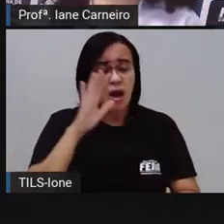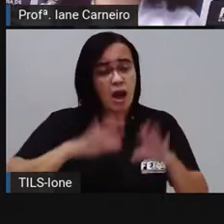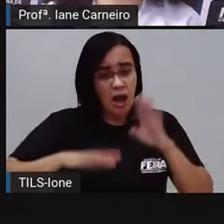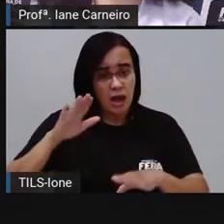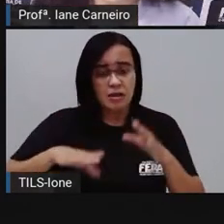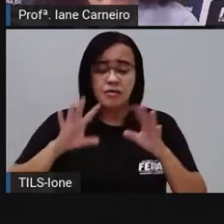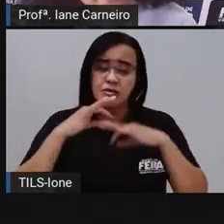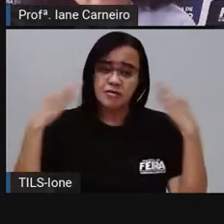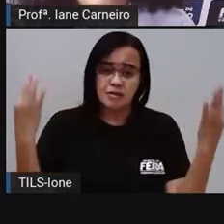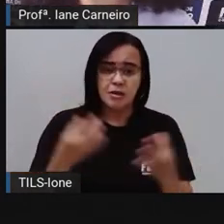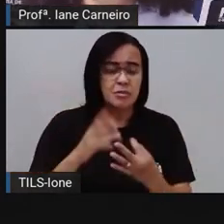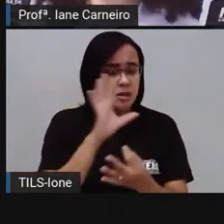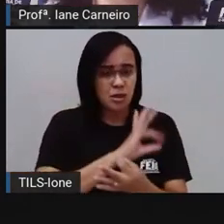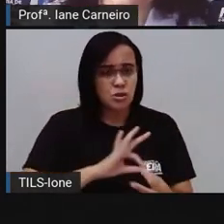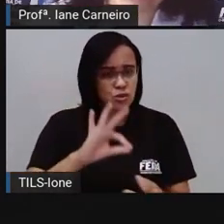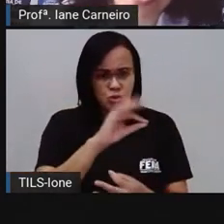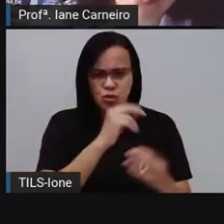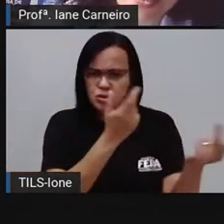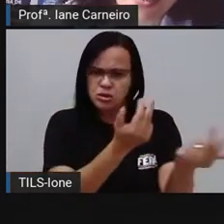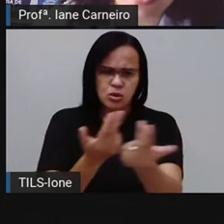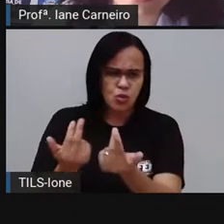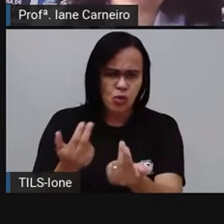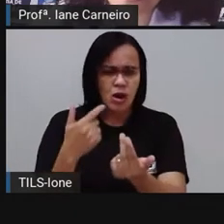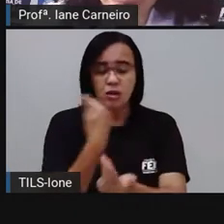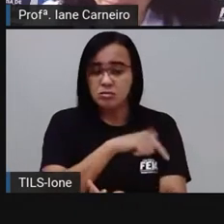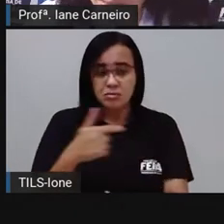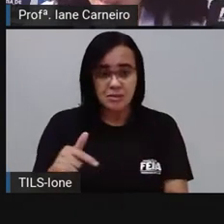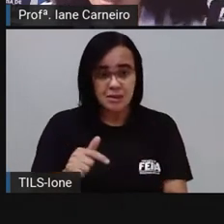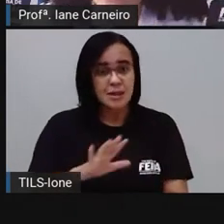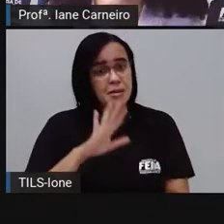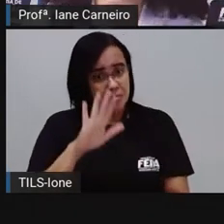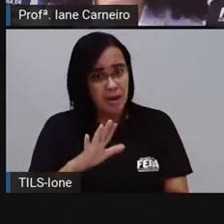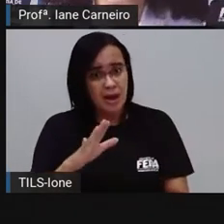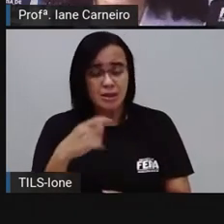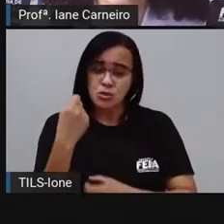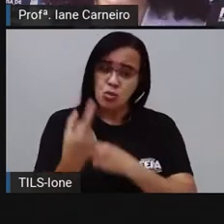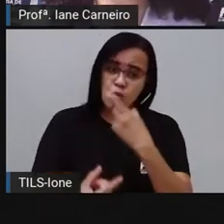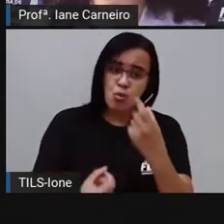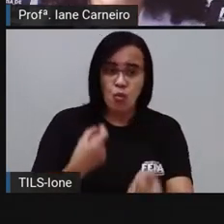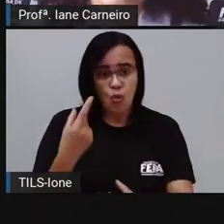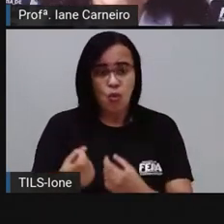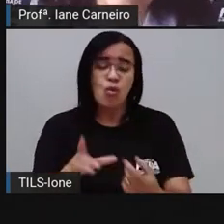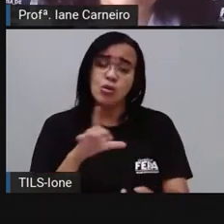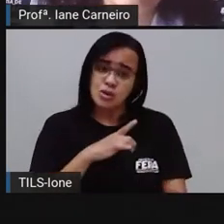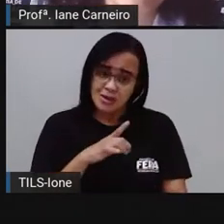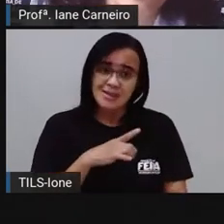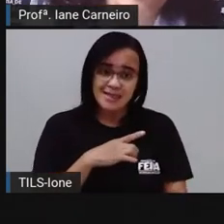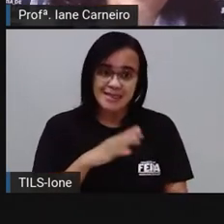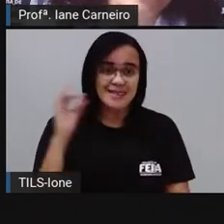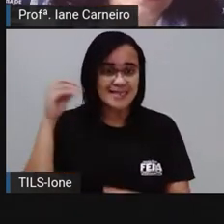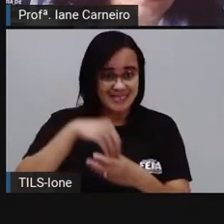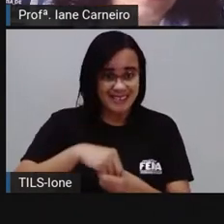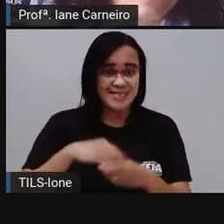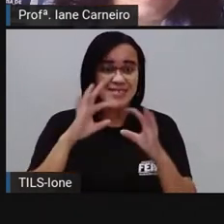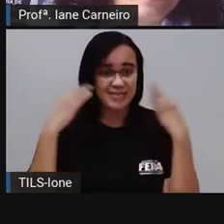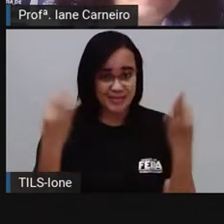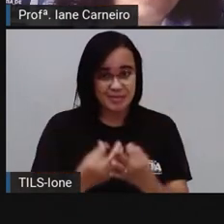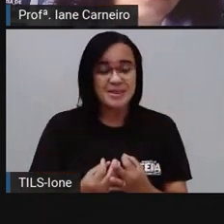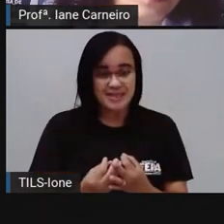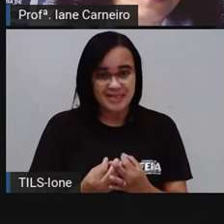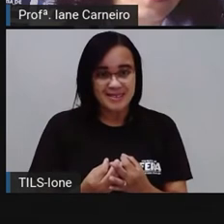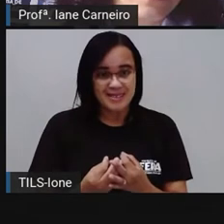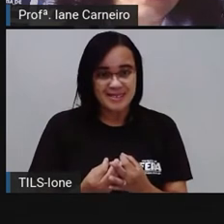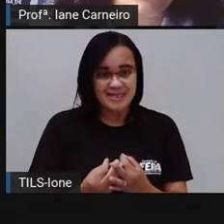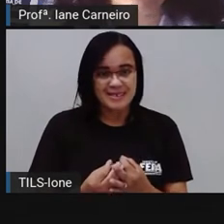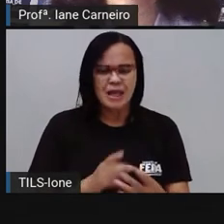certamente algum deles a sua família vai ter, tá bom? Então vamos lá, ó. Então, geralmente a gente encontra, né? Nas